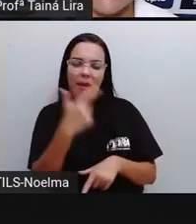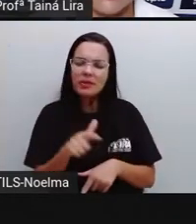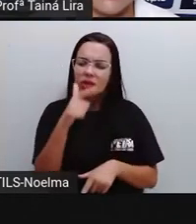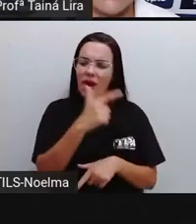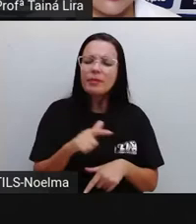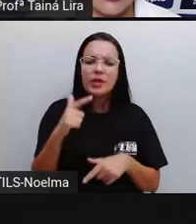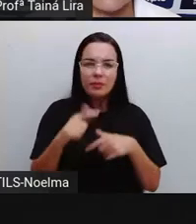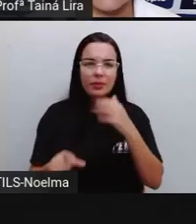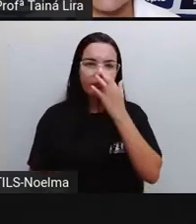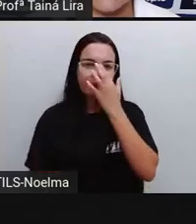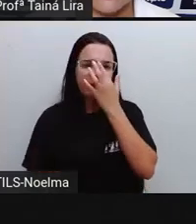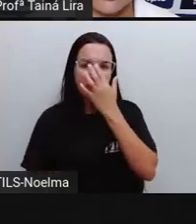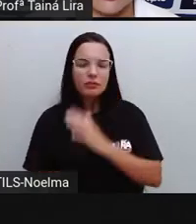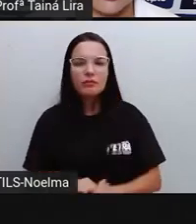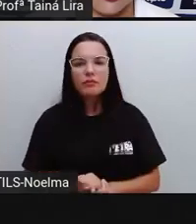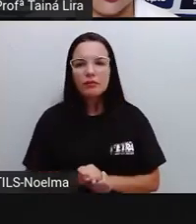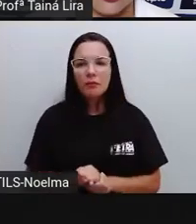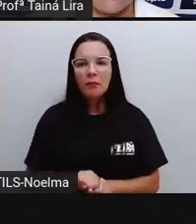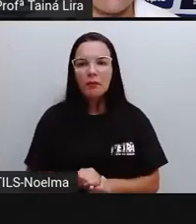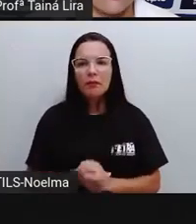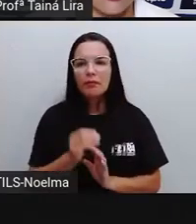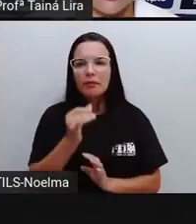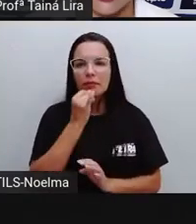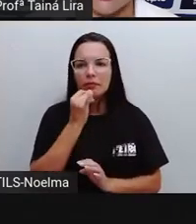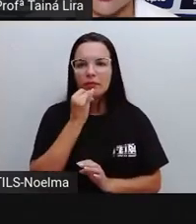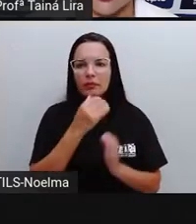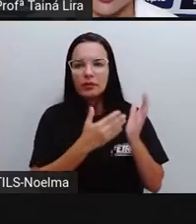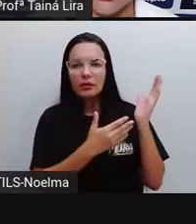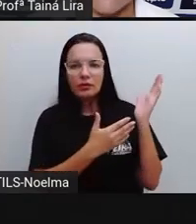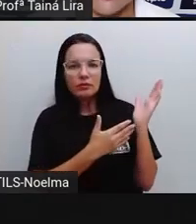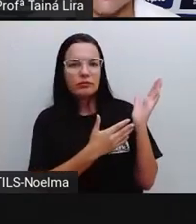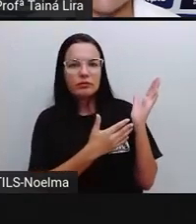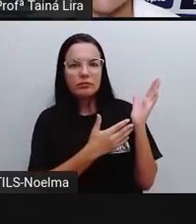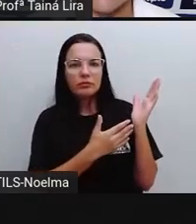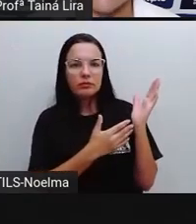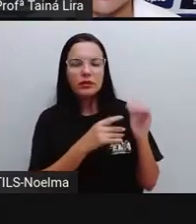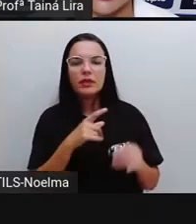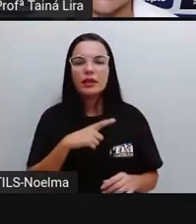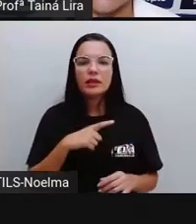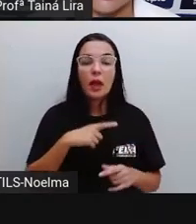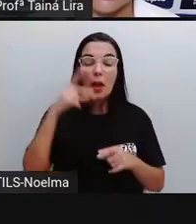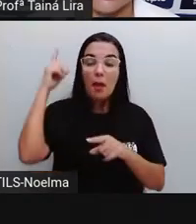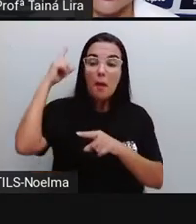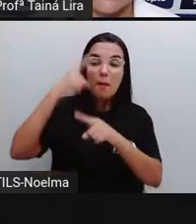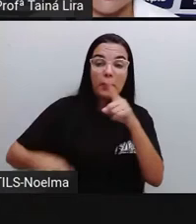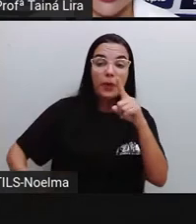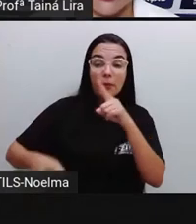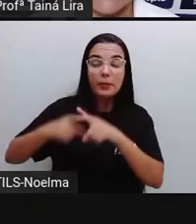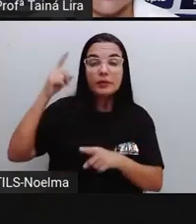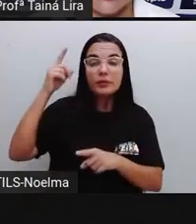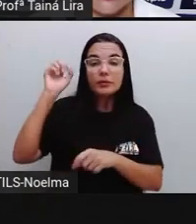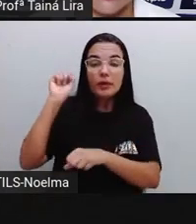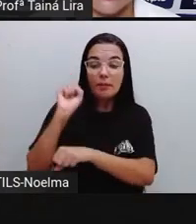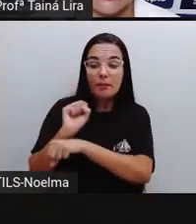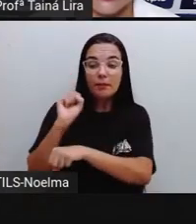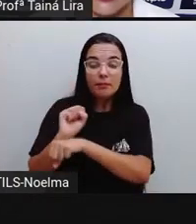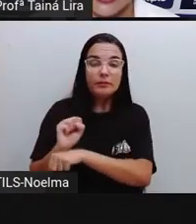tá? A gente tem aqui, ó, alguns exemplos, ó, proibido estacionar.